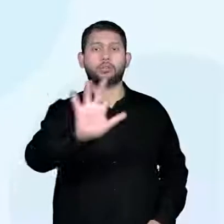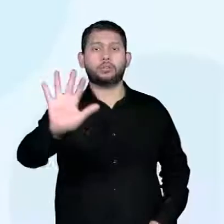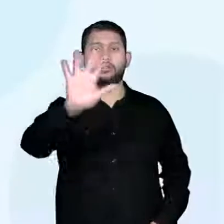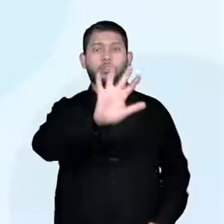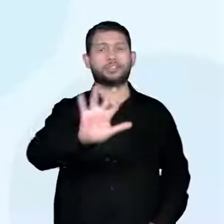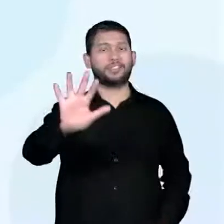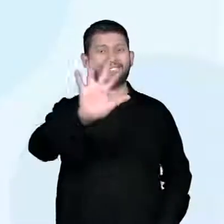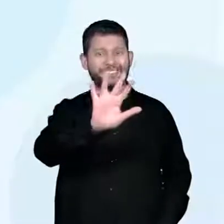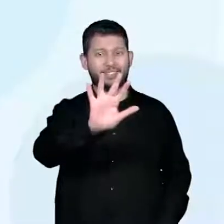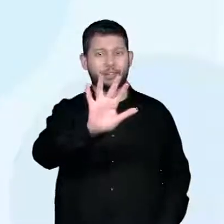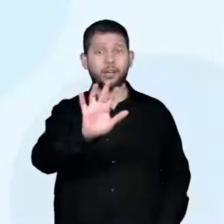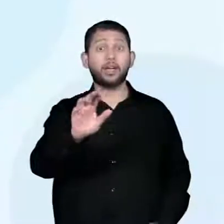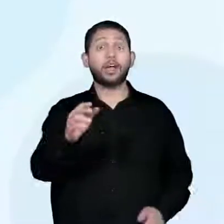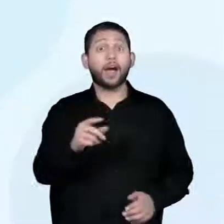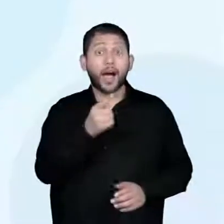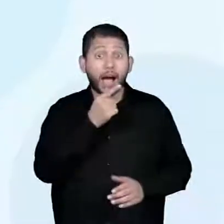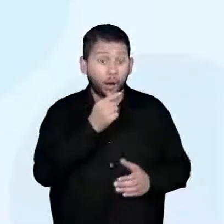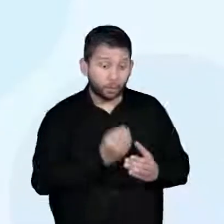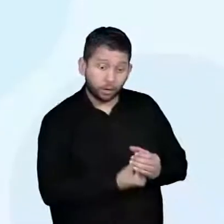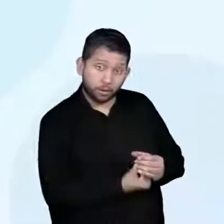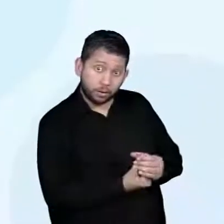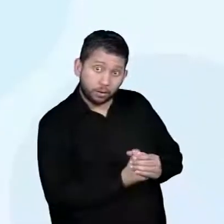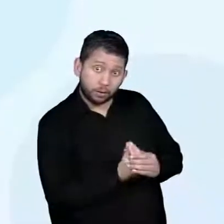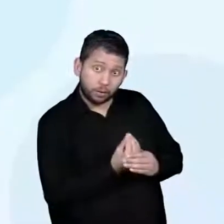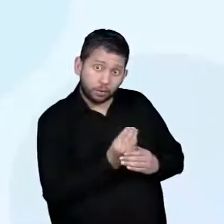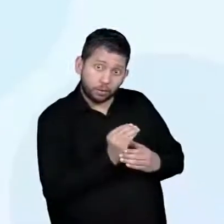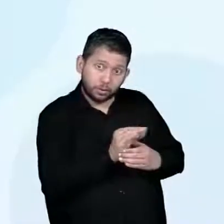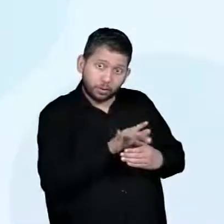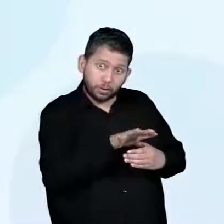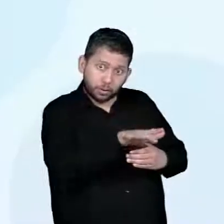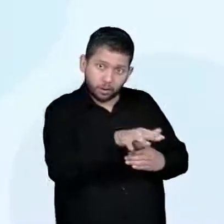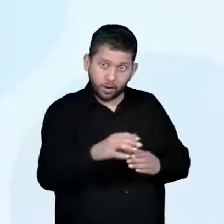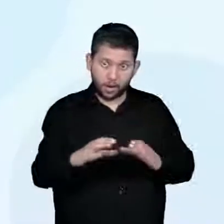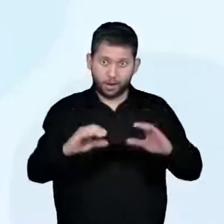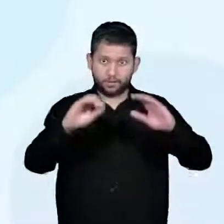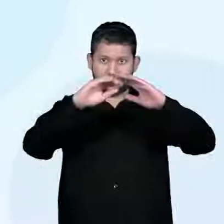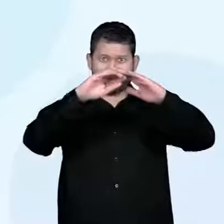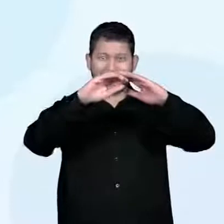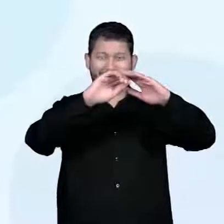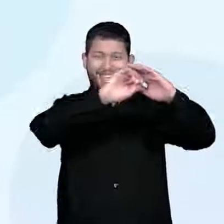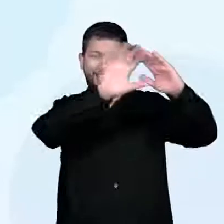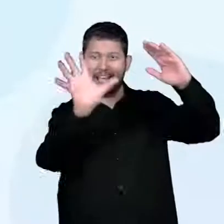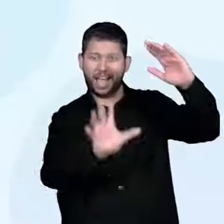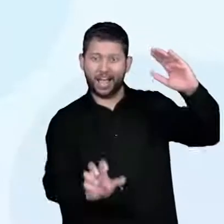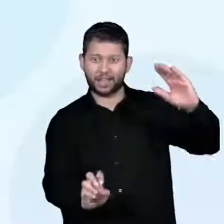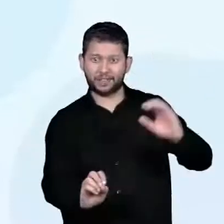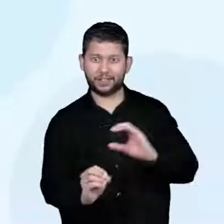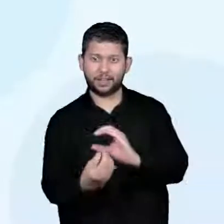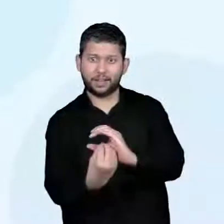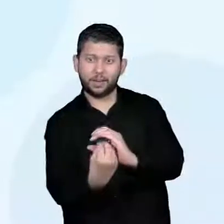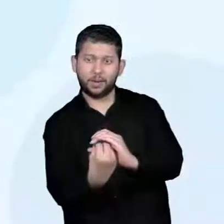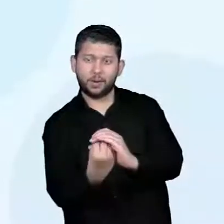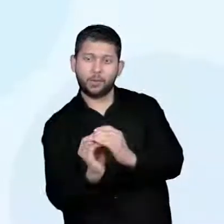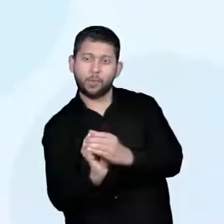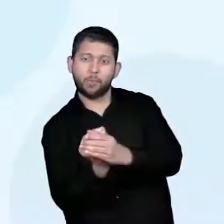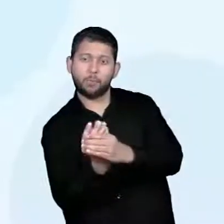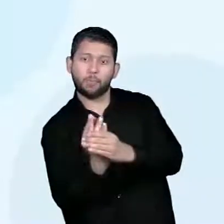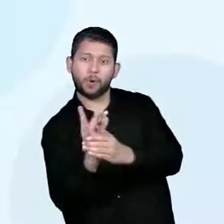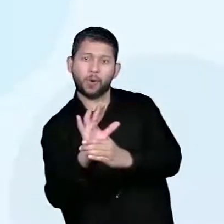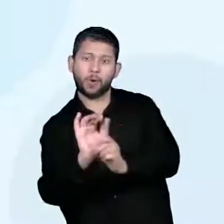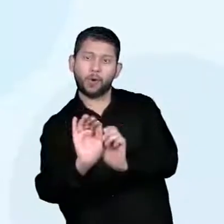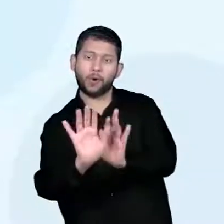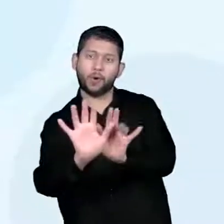Sua nascente está no sul, a linha do Equador. E sua foz ocorre no mar Mediterrâneo.